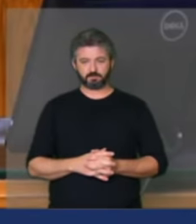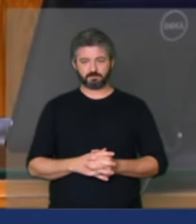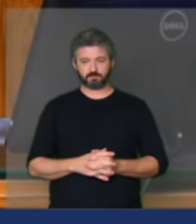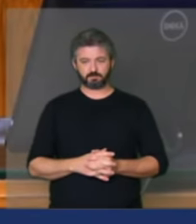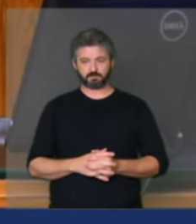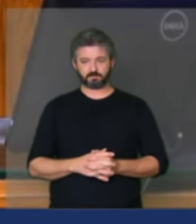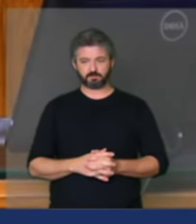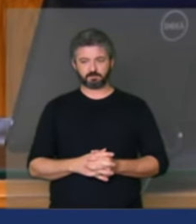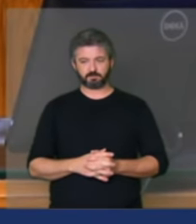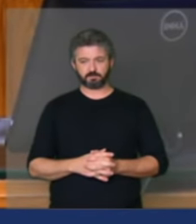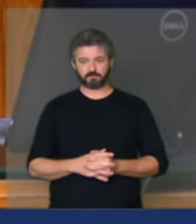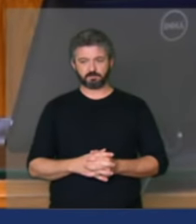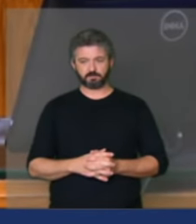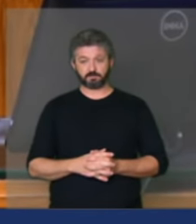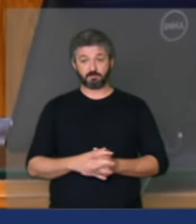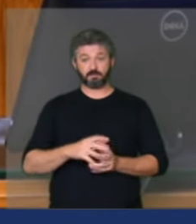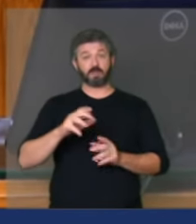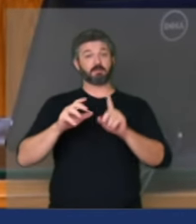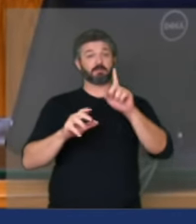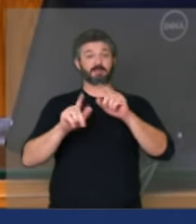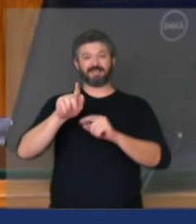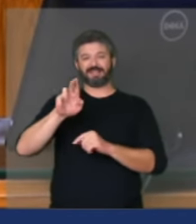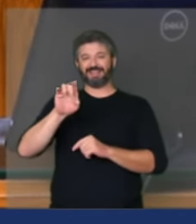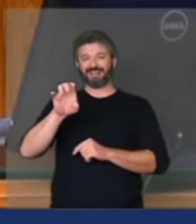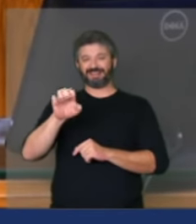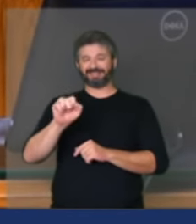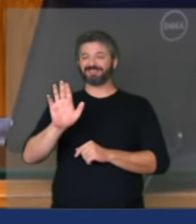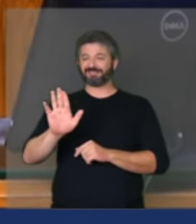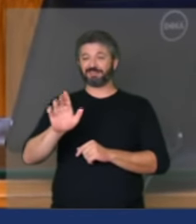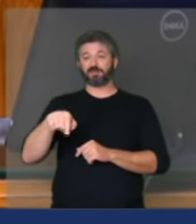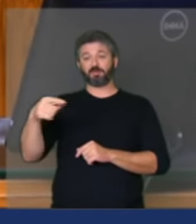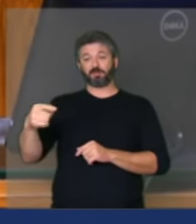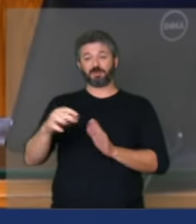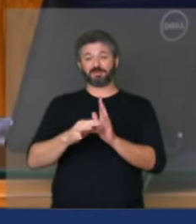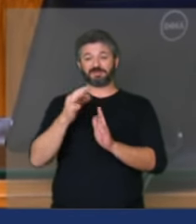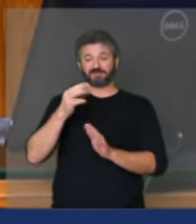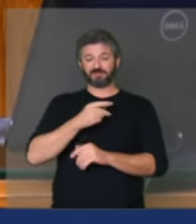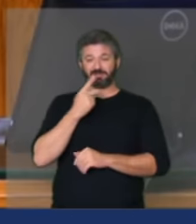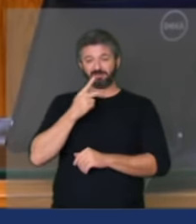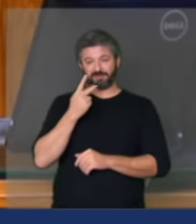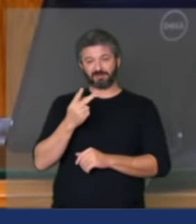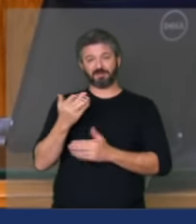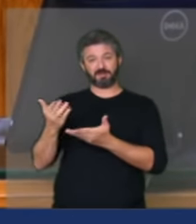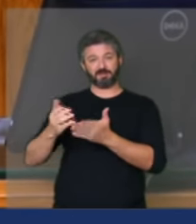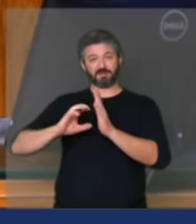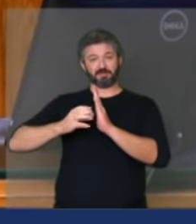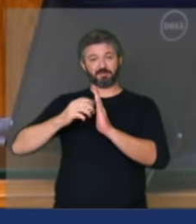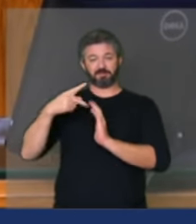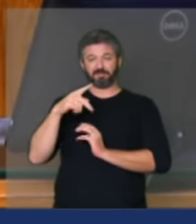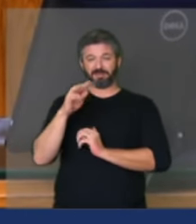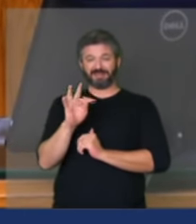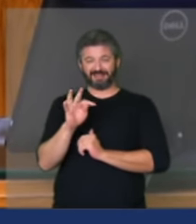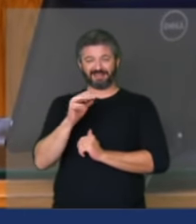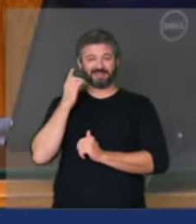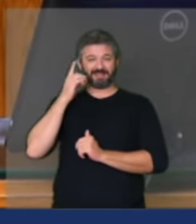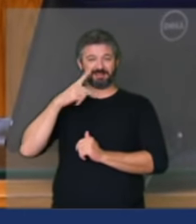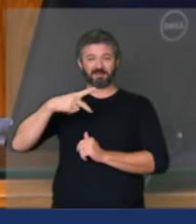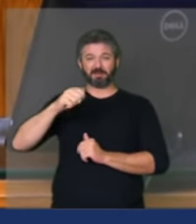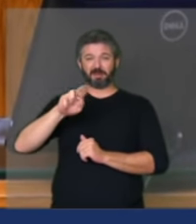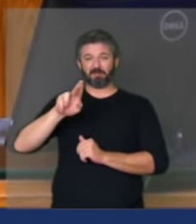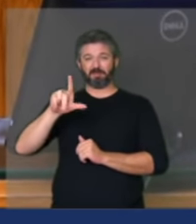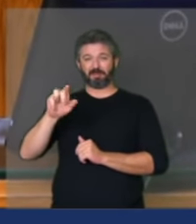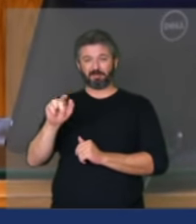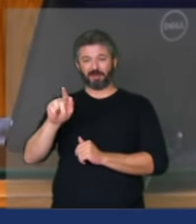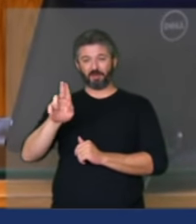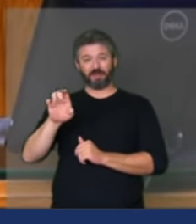por falar em Paulo Guedes vamos ao próximo orador inscrito pelo Partido dos Trabalhadores deputado Paulo